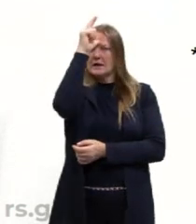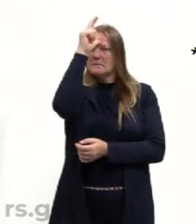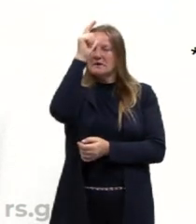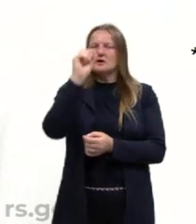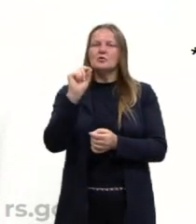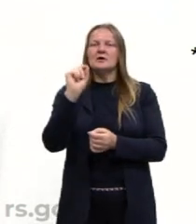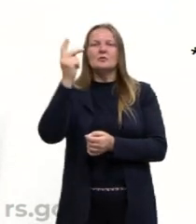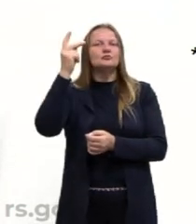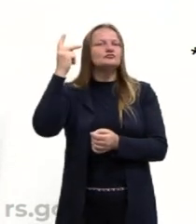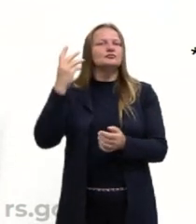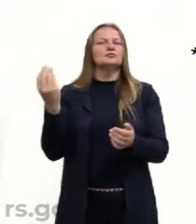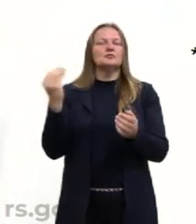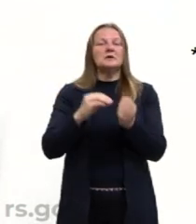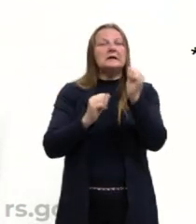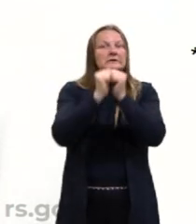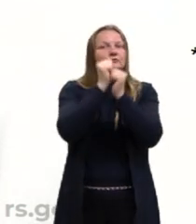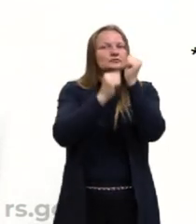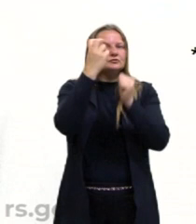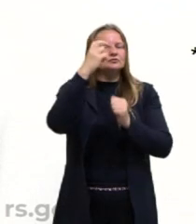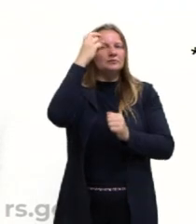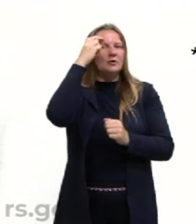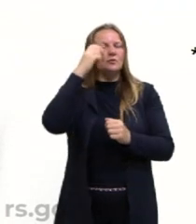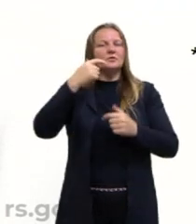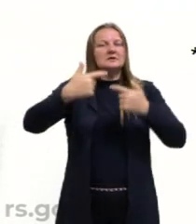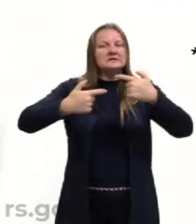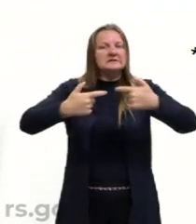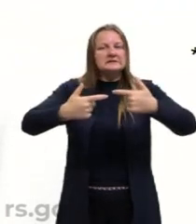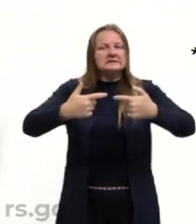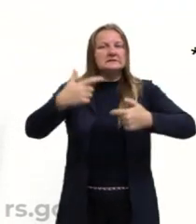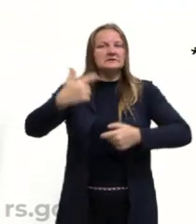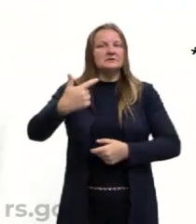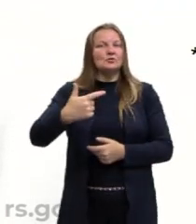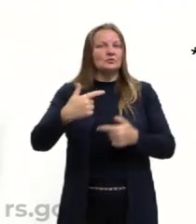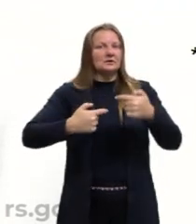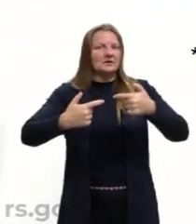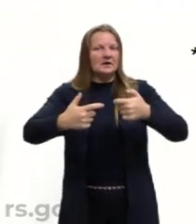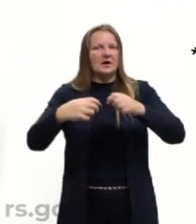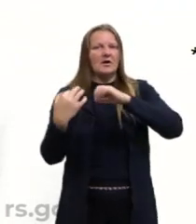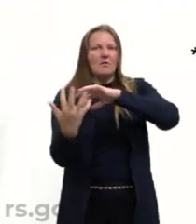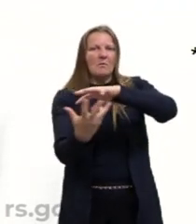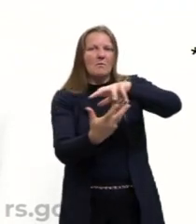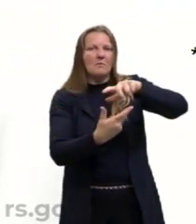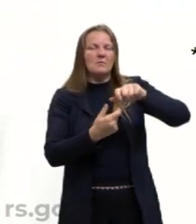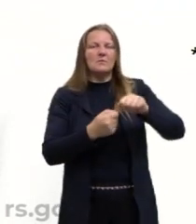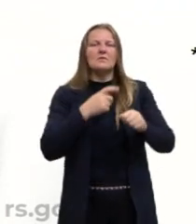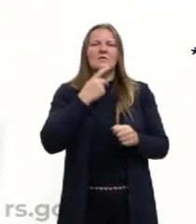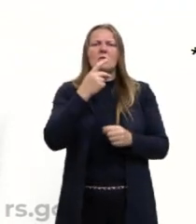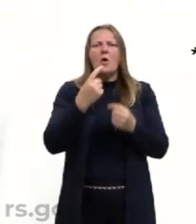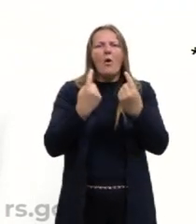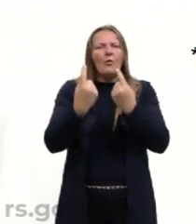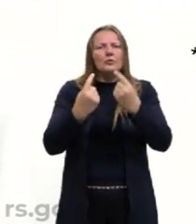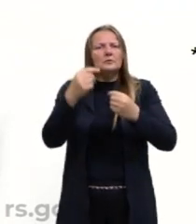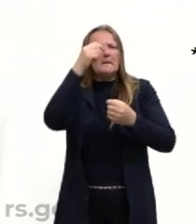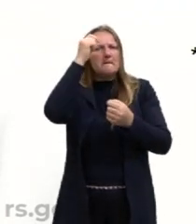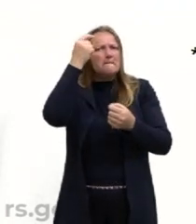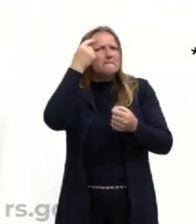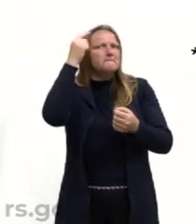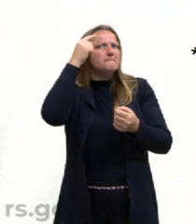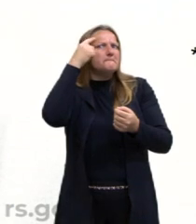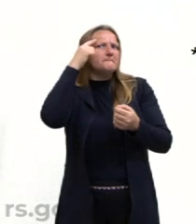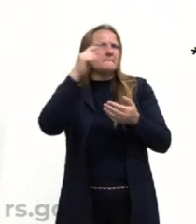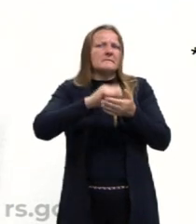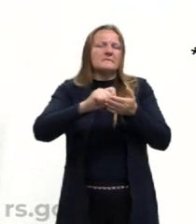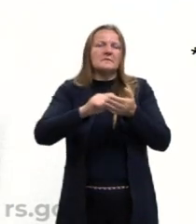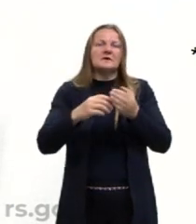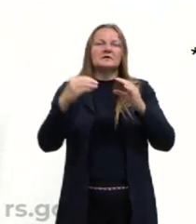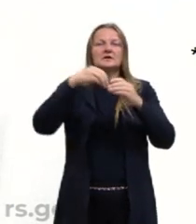pois ela é perseguida durante a Segunda Guerra Mundial, eles se mudam para os Estados Unidos, são vários pensadores dentro da mesma escola que